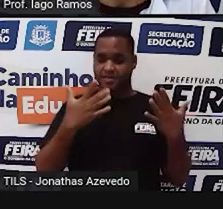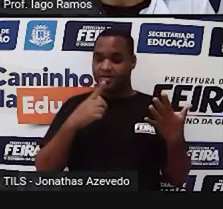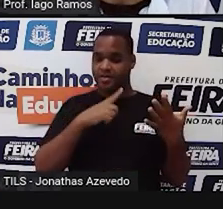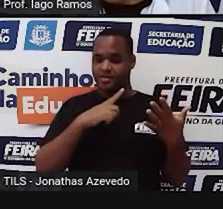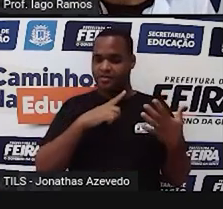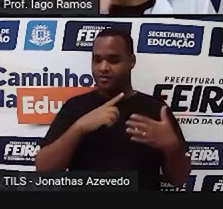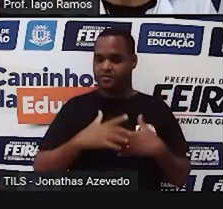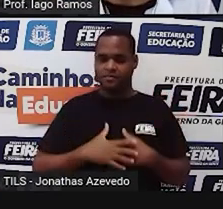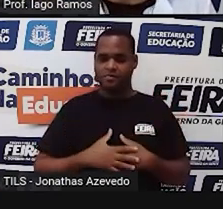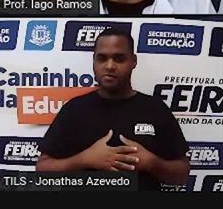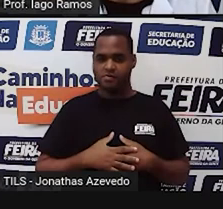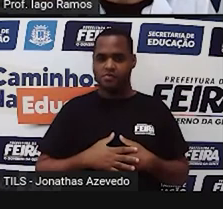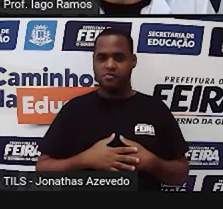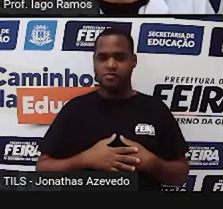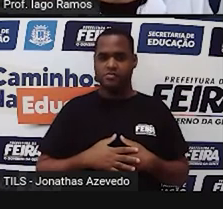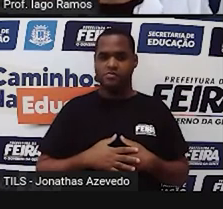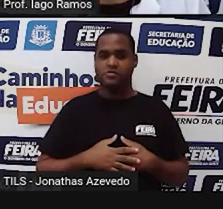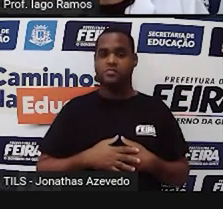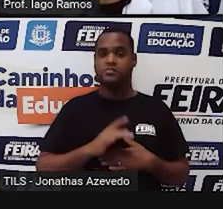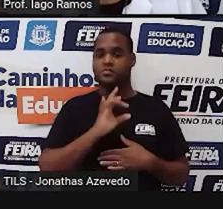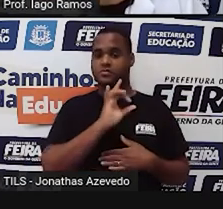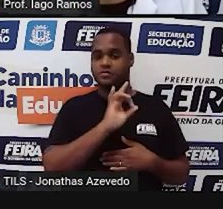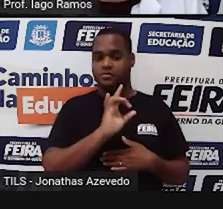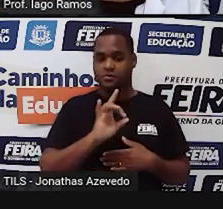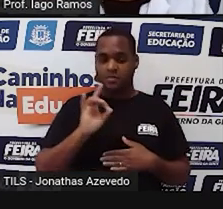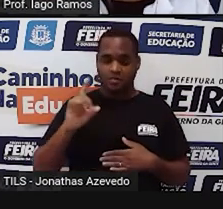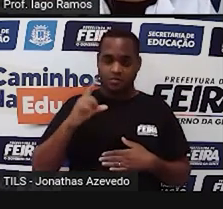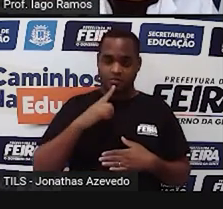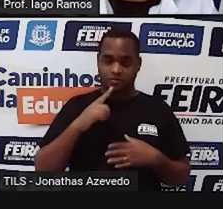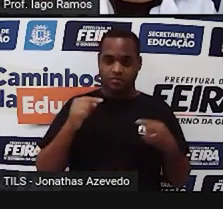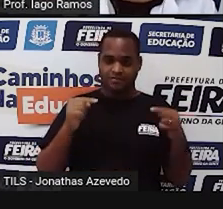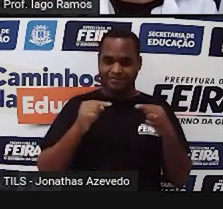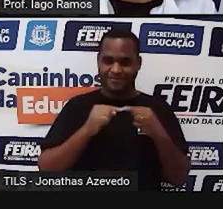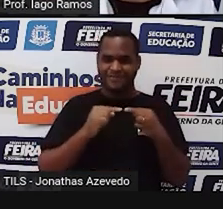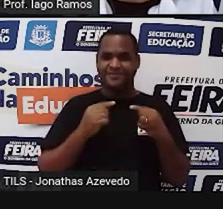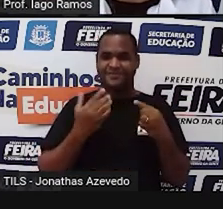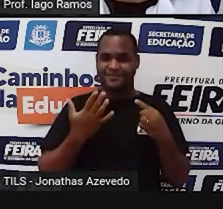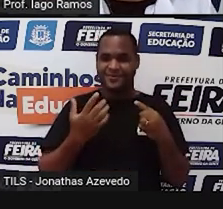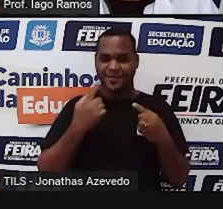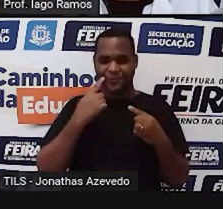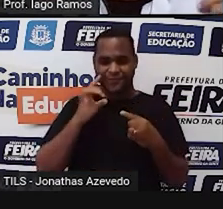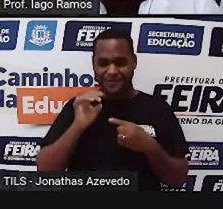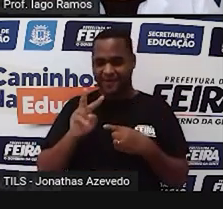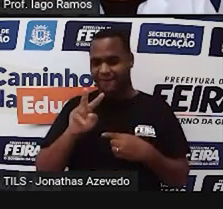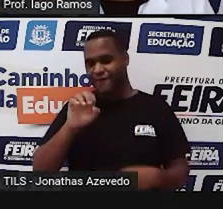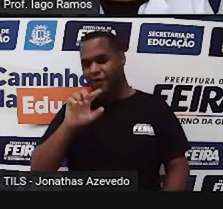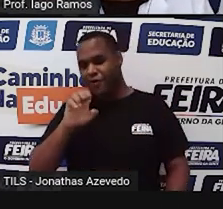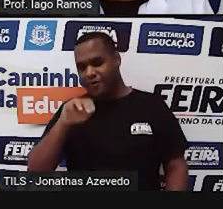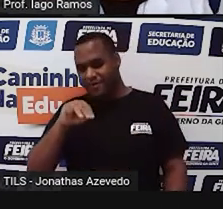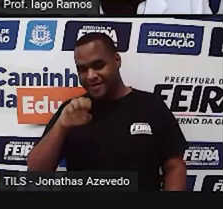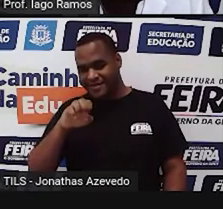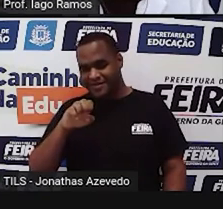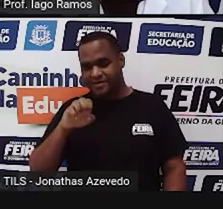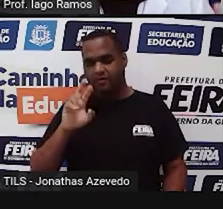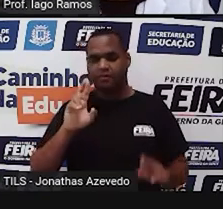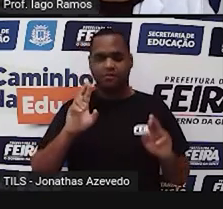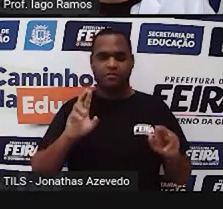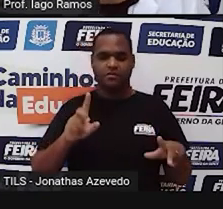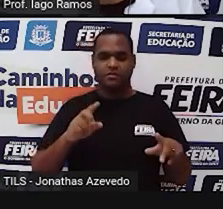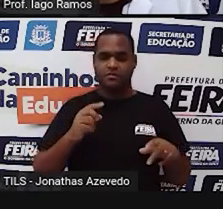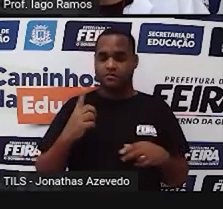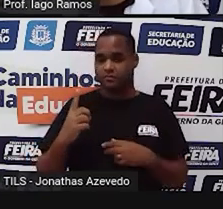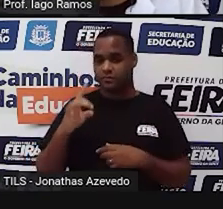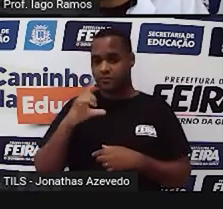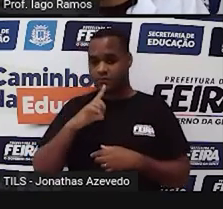Cada usina está em uma unidade de volume diferente. Uma está em